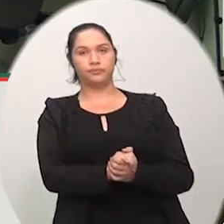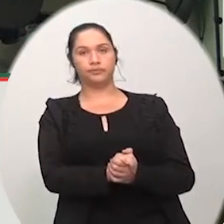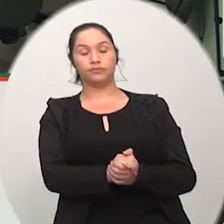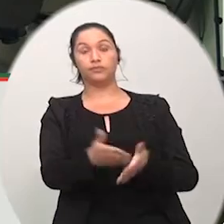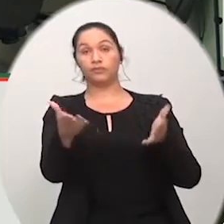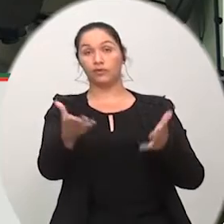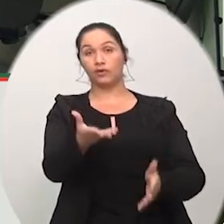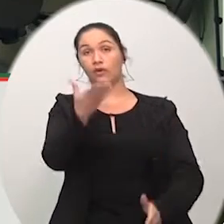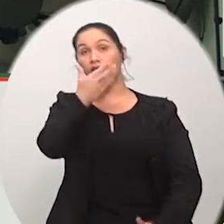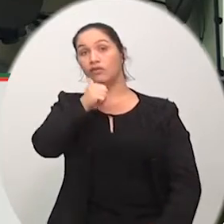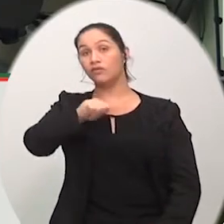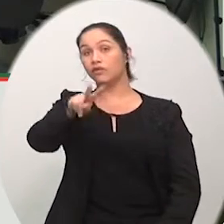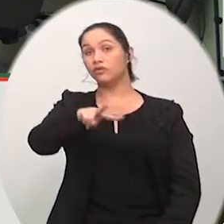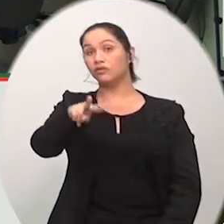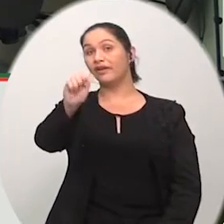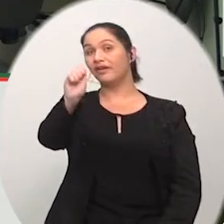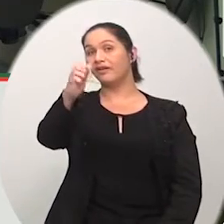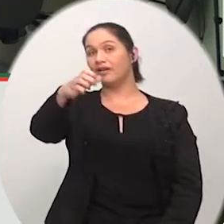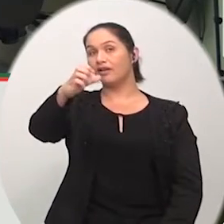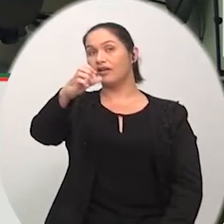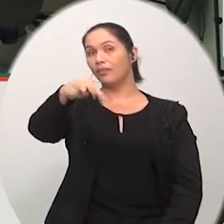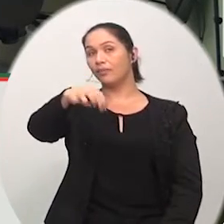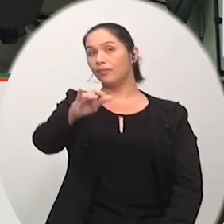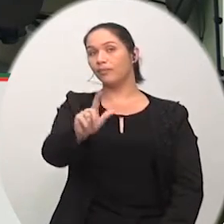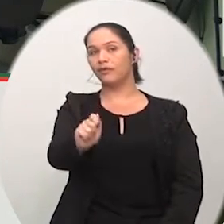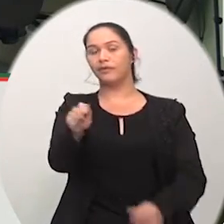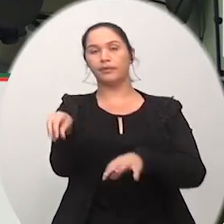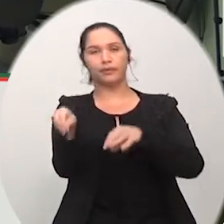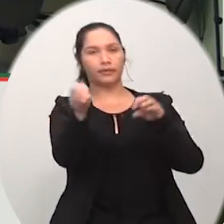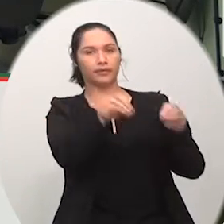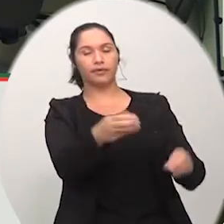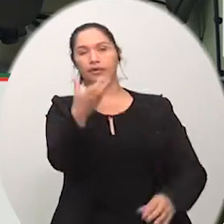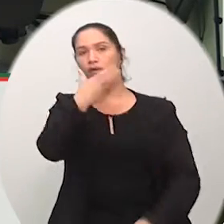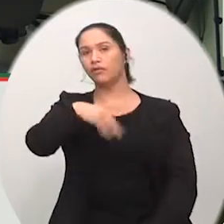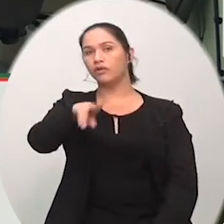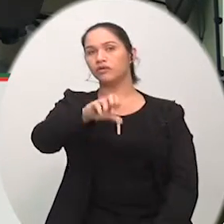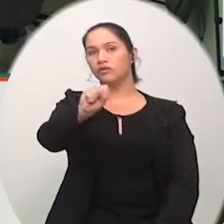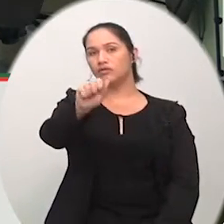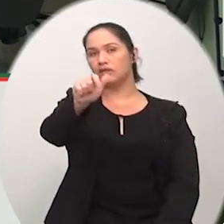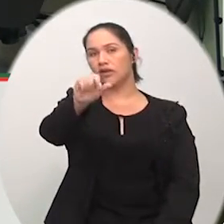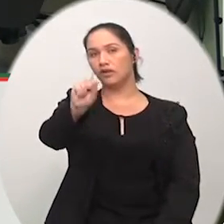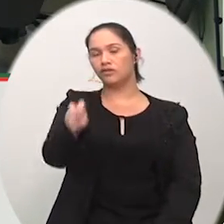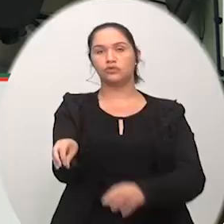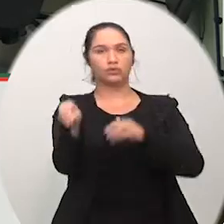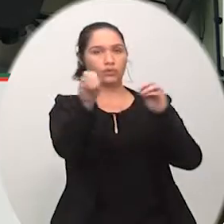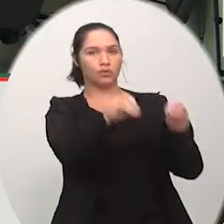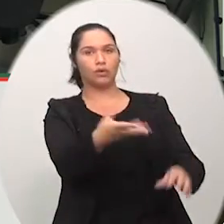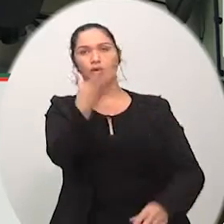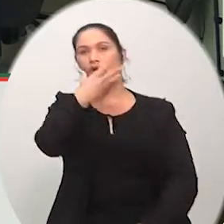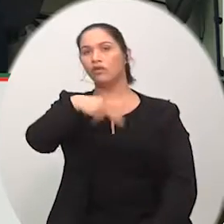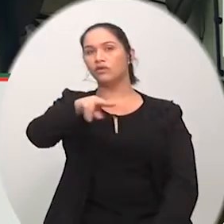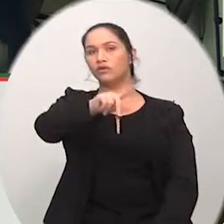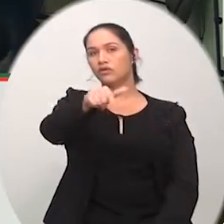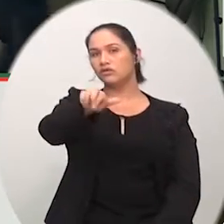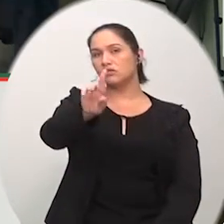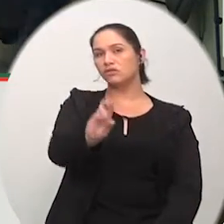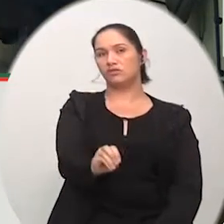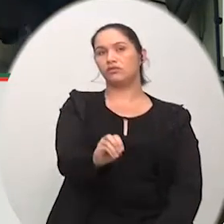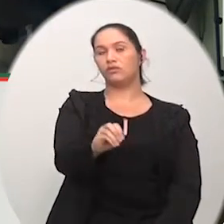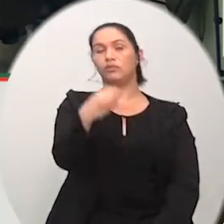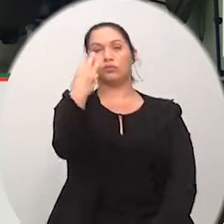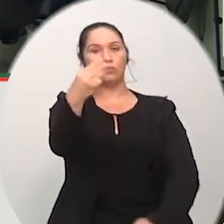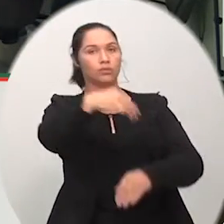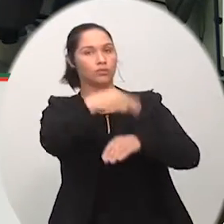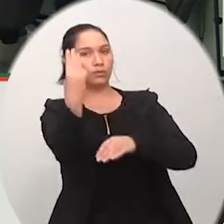Com a palavra, a vereadora Camila Nascimento. Declina do seu tempo. Com a palavra, o vereador Salésio Lima. Declina. Com a palavra, o vereador Zairio Casagrande. Vossa